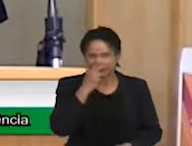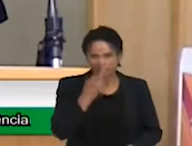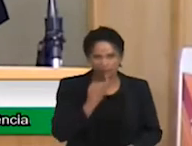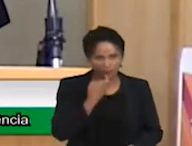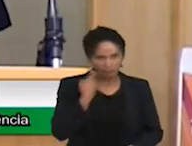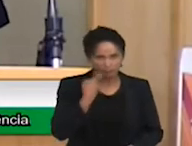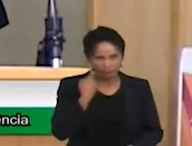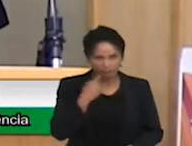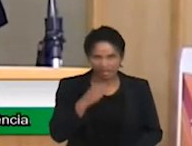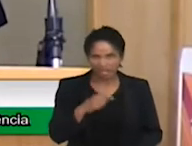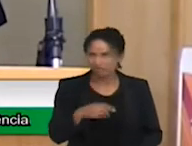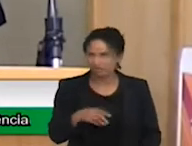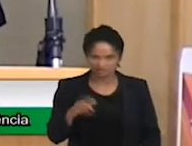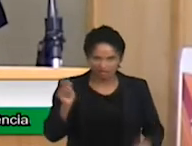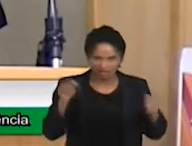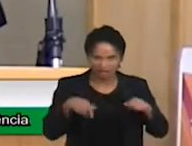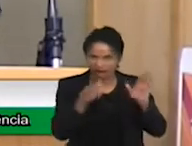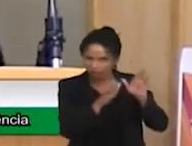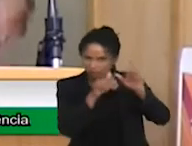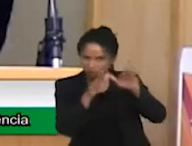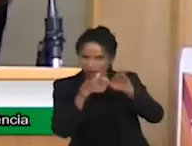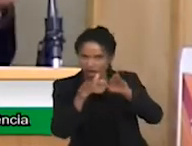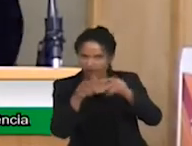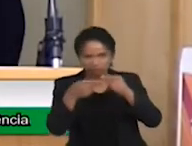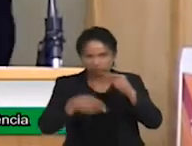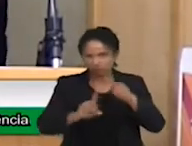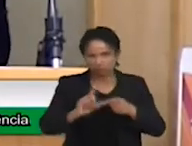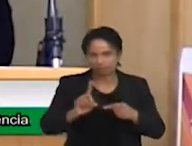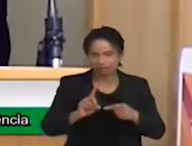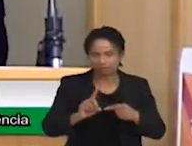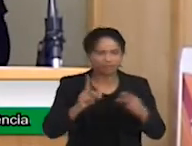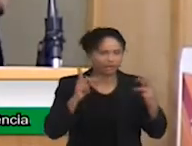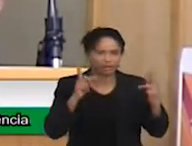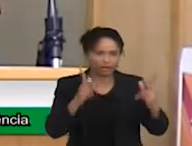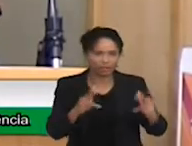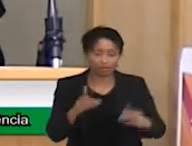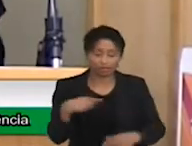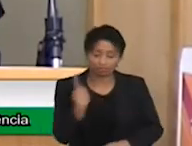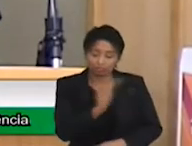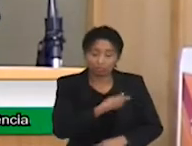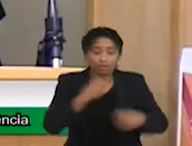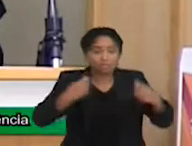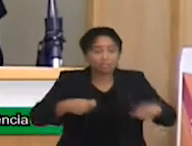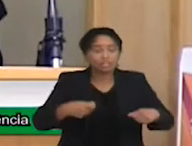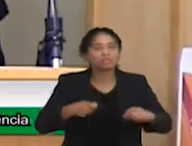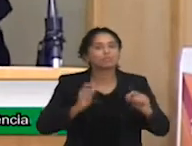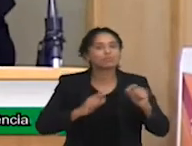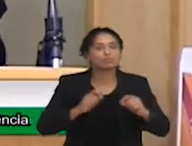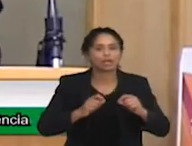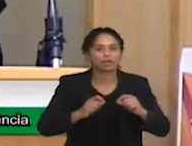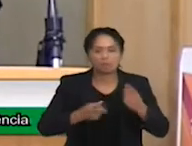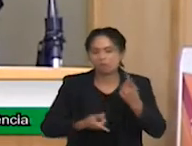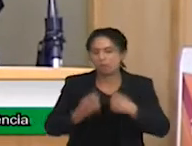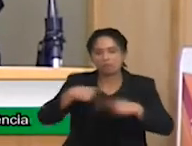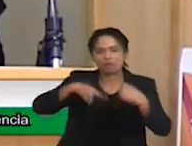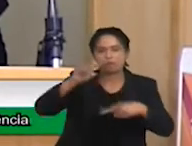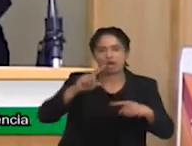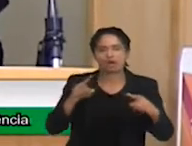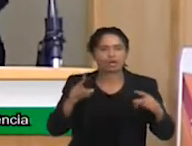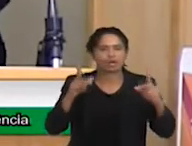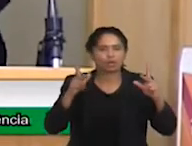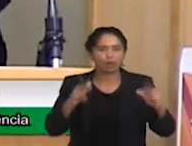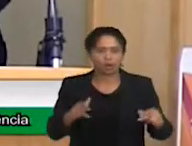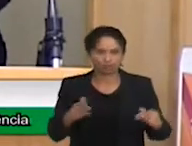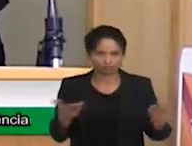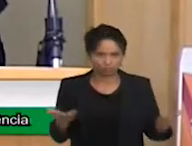a gente saber onde está a dificuldade para a gente reabilitar e onde está a habilidade para a gente explorar. Diagnóstico não é linha de chegada, é ponto